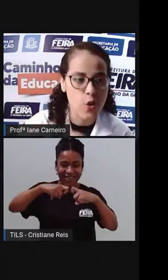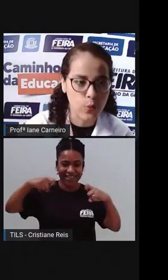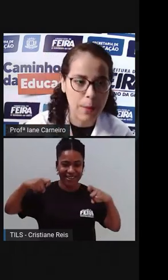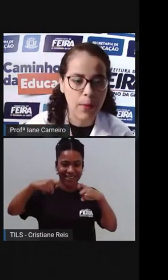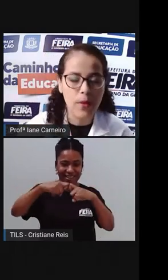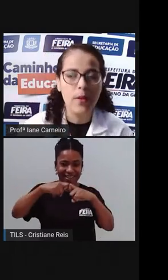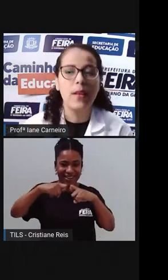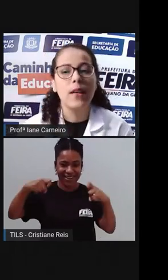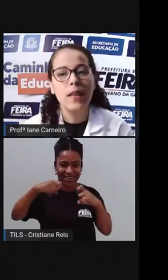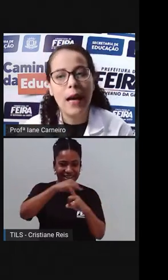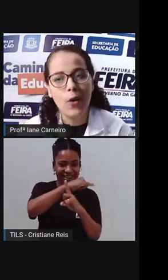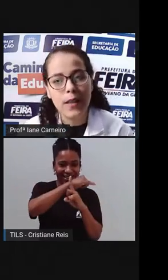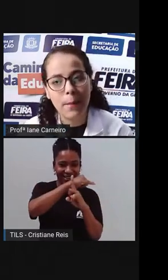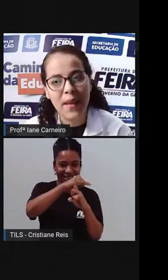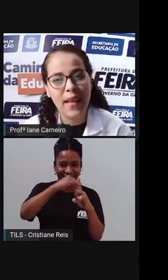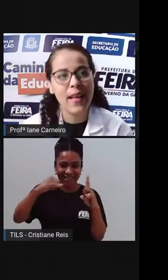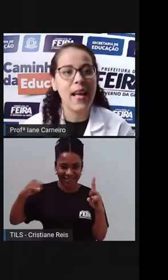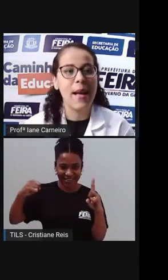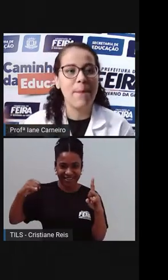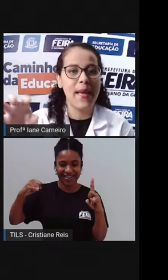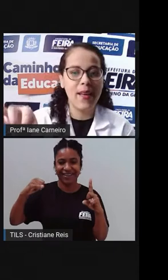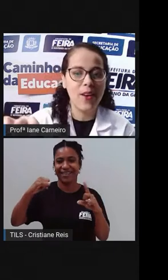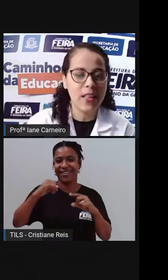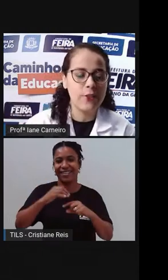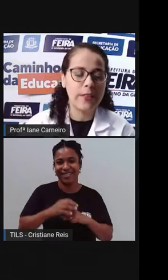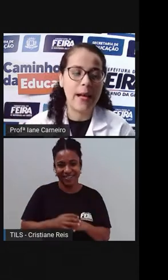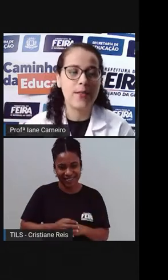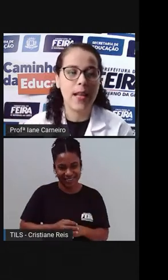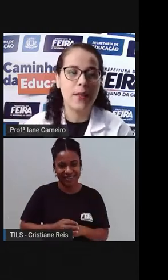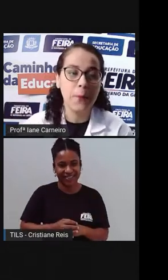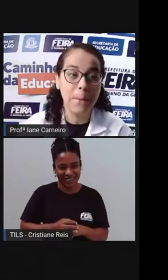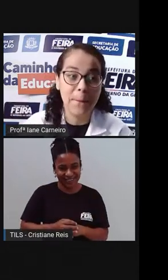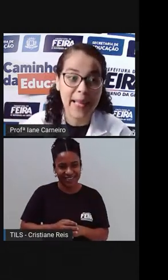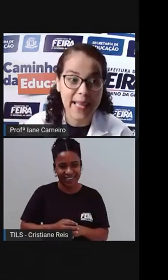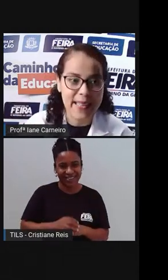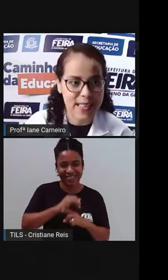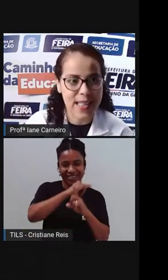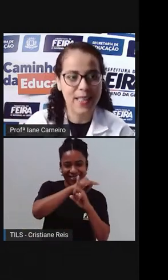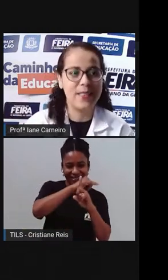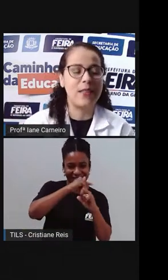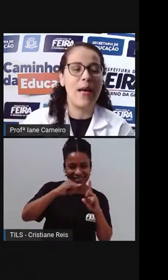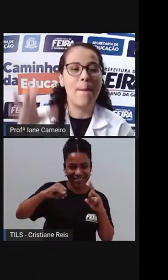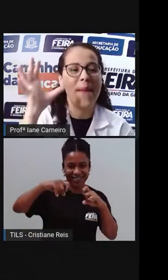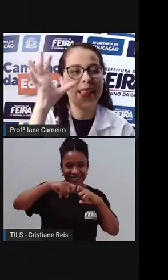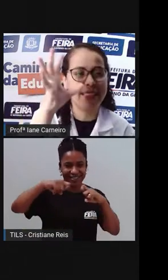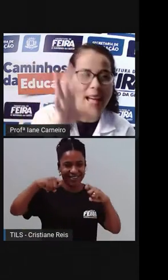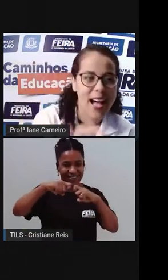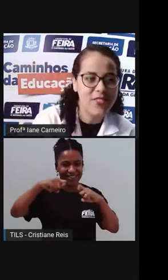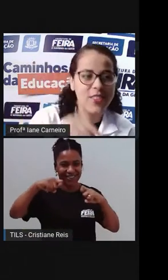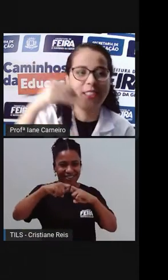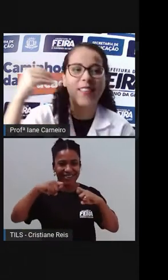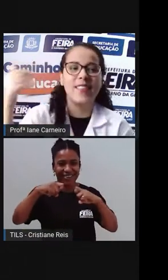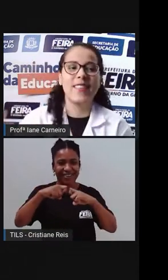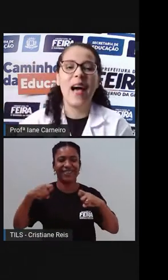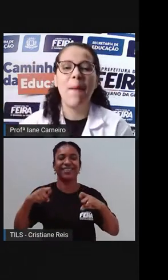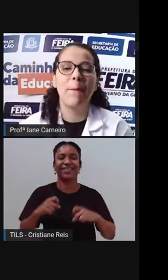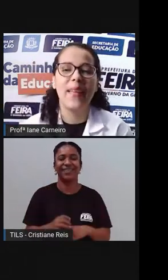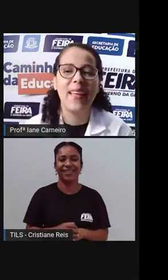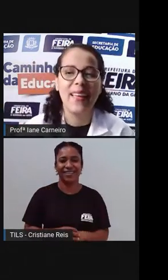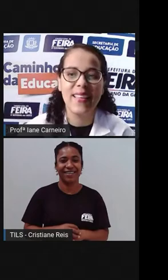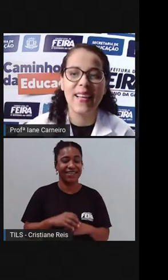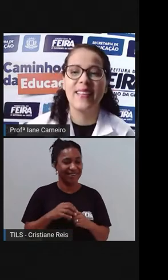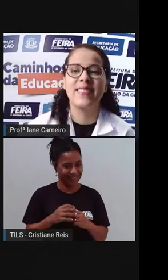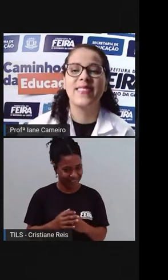meio, tá bom? E a outra meia, é a meia, ó, que a gente calça lá no pé, tá certo? Então é a metade da